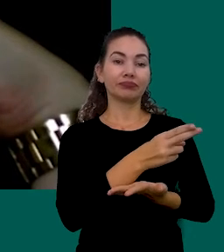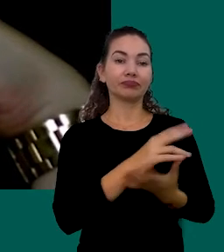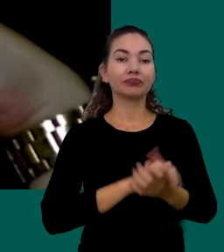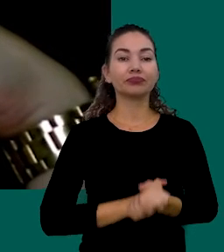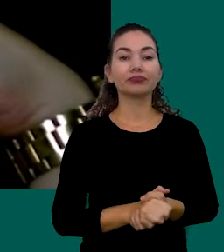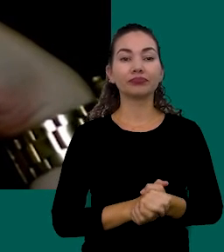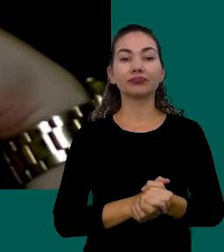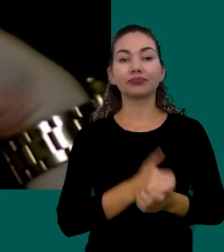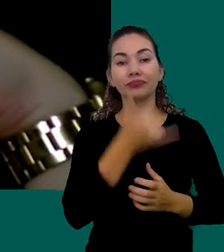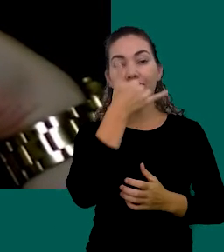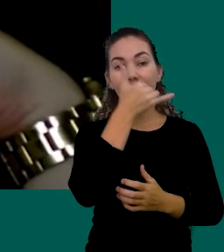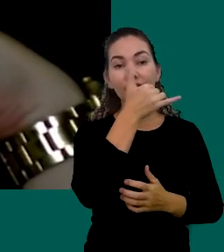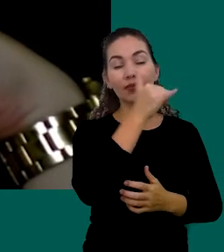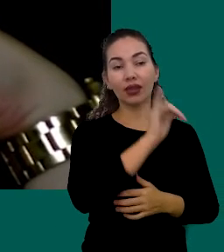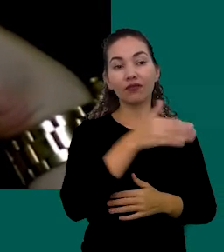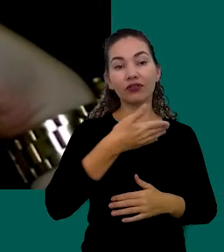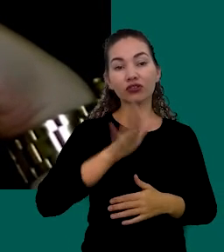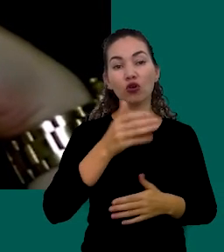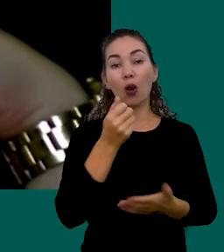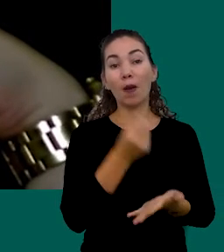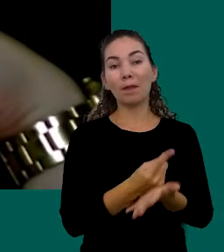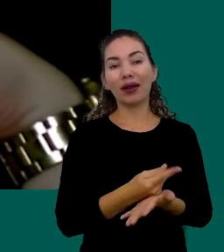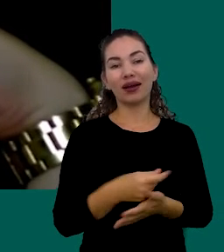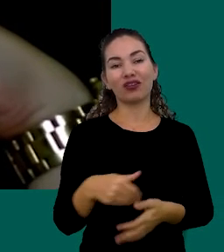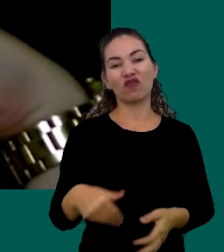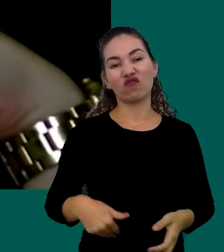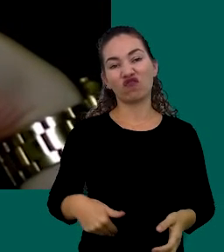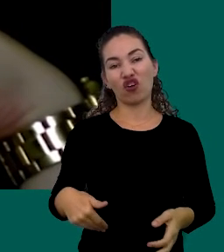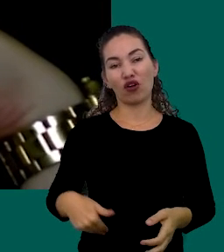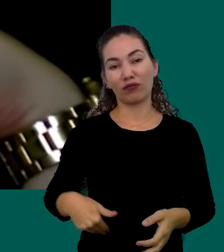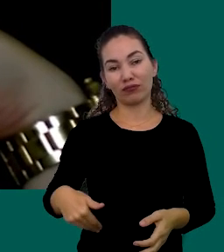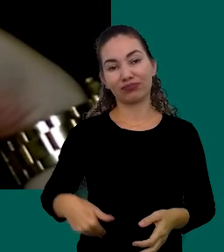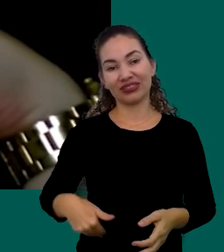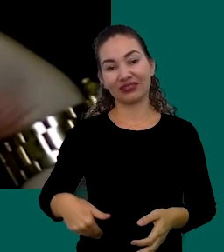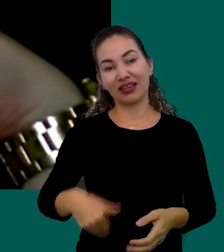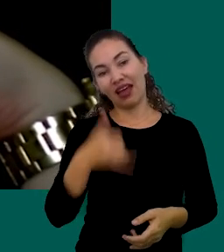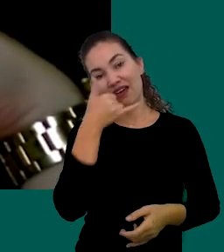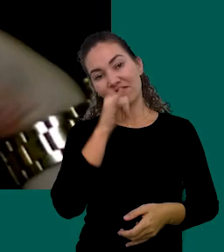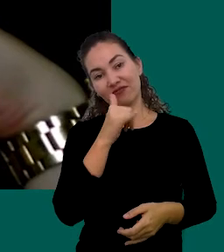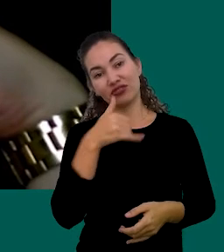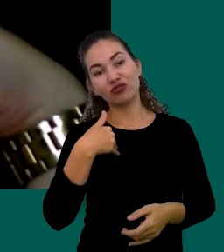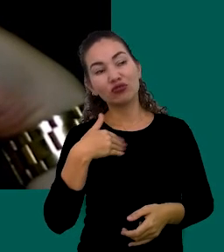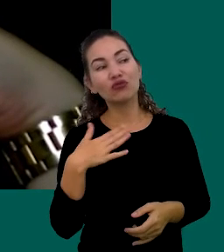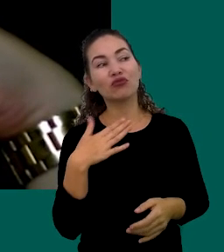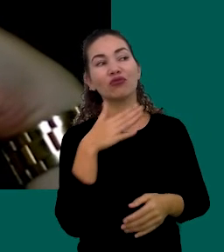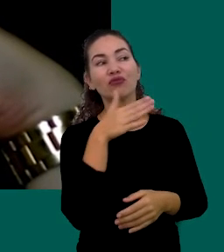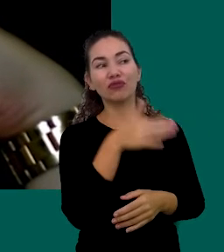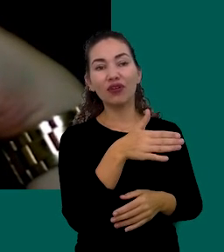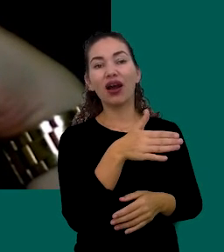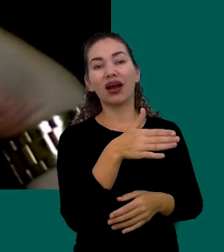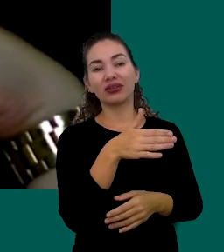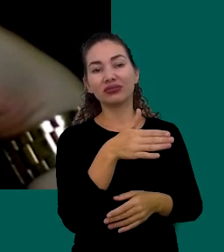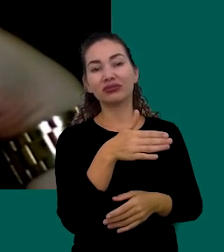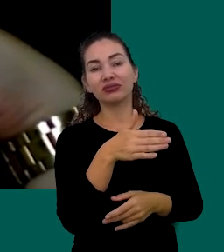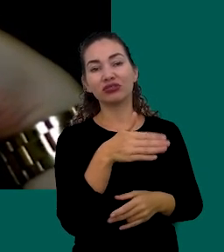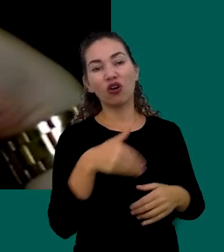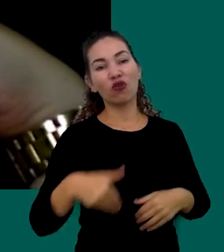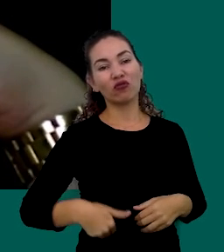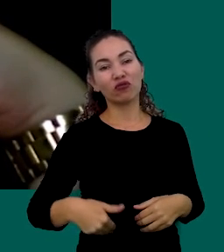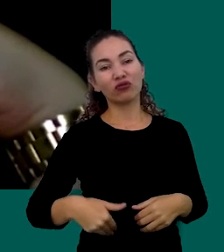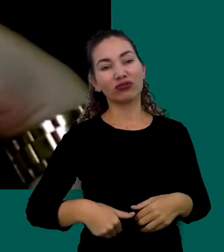Evite Ir As Compras Com Fome E No Supermercado Então Com Fome É Uma Armadilha